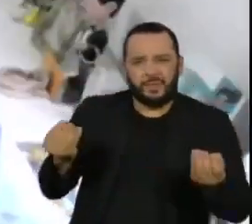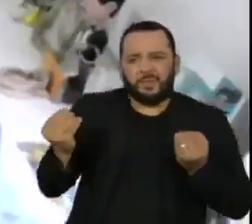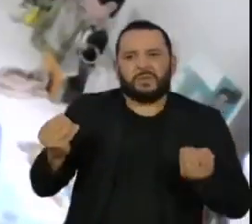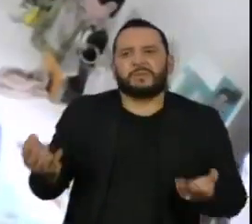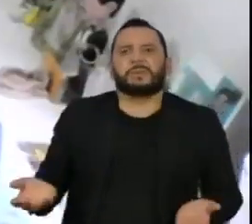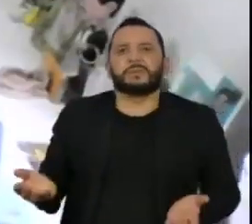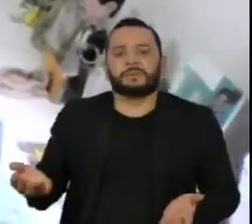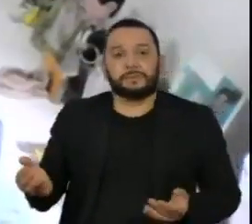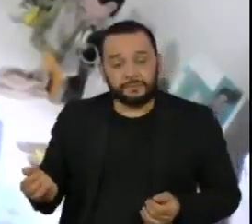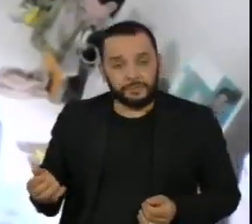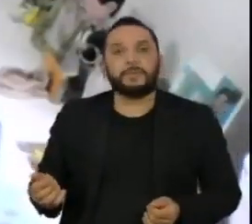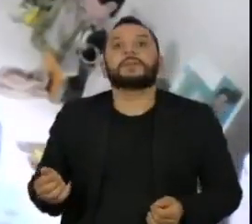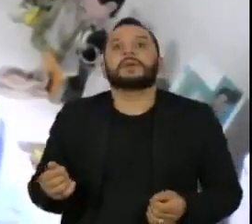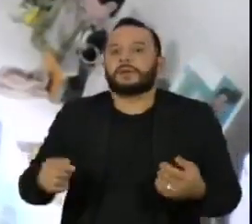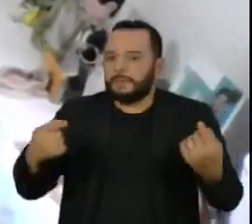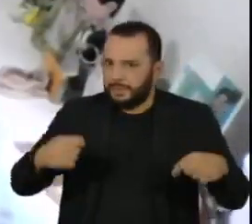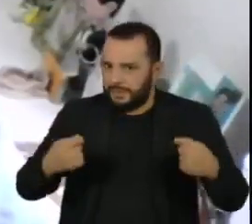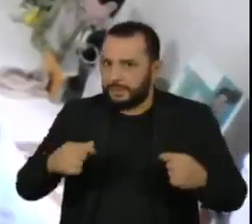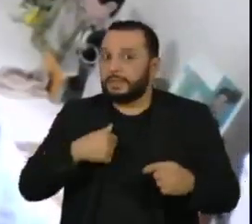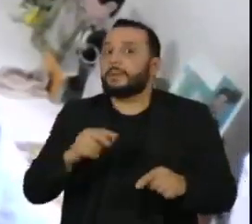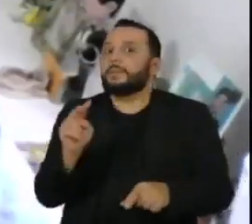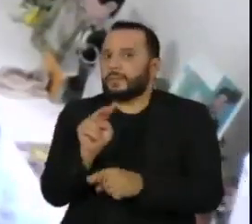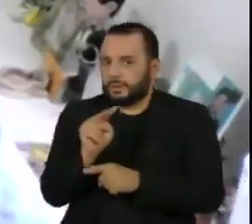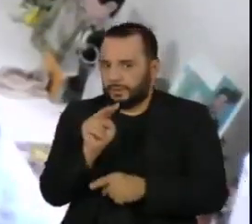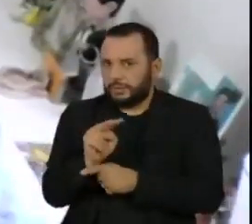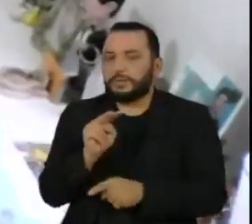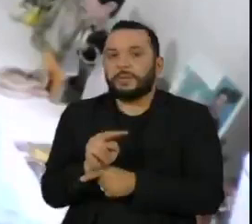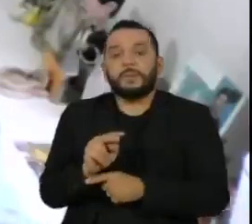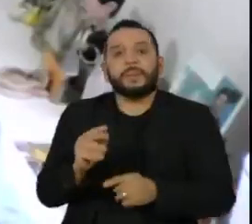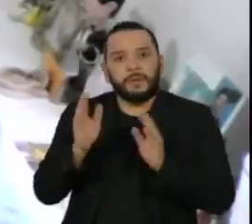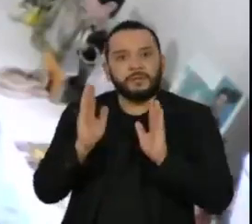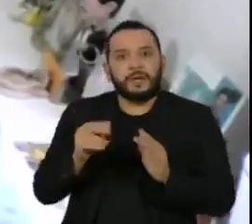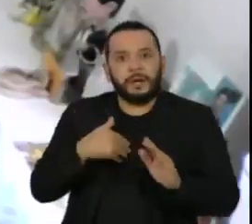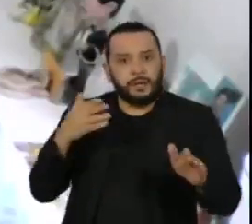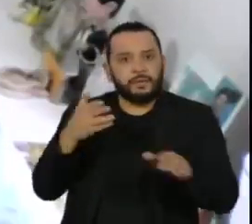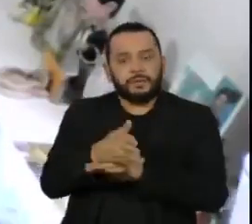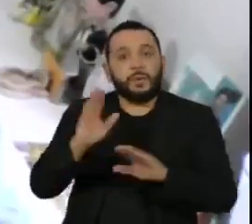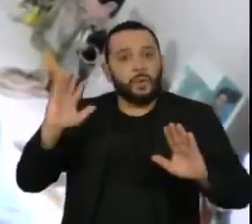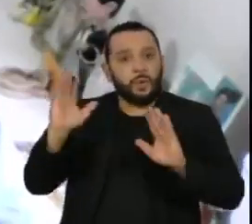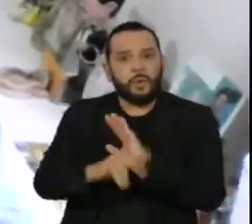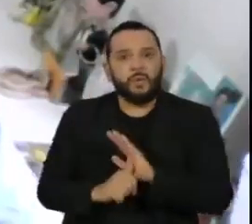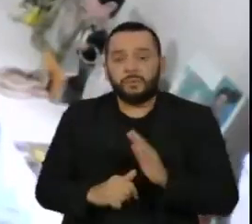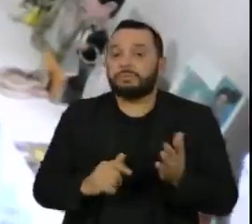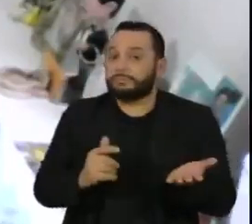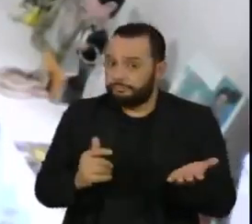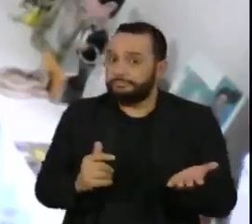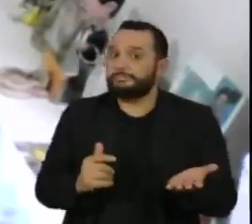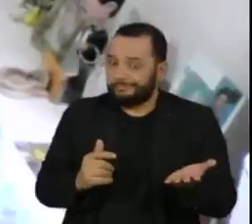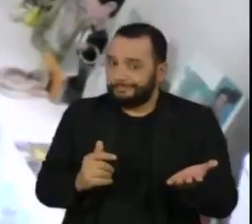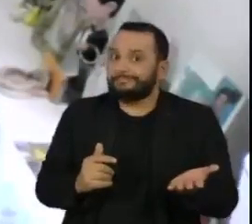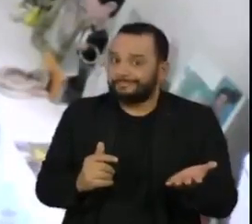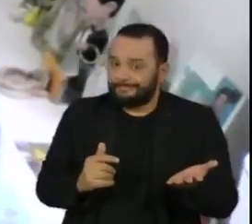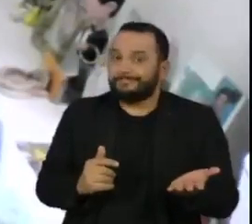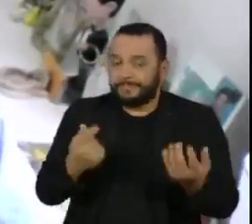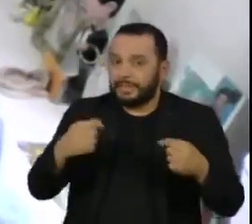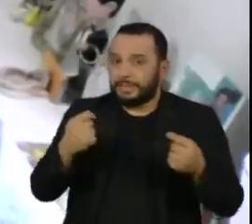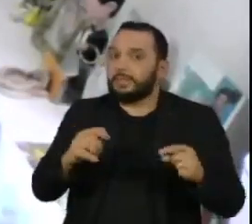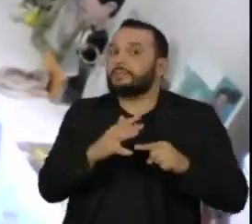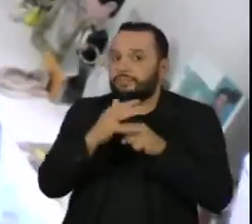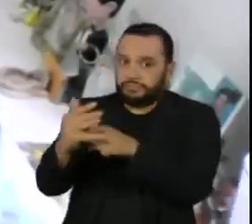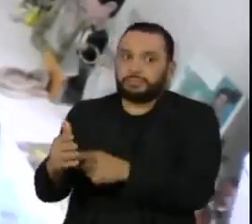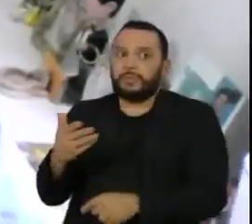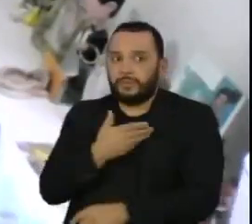camadas de proteção estavam ativas e mesmo assim houve o desfalque financeiro. É importante levar o caso às autoridades,